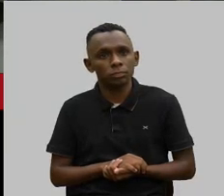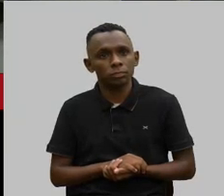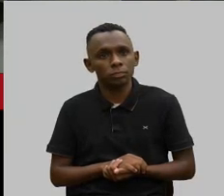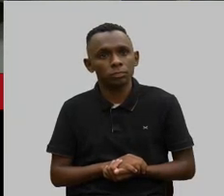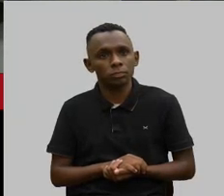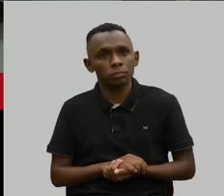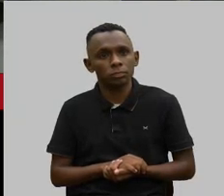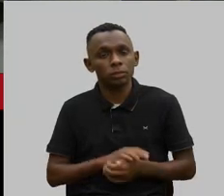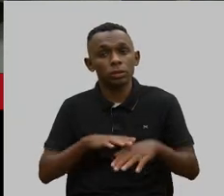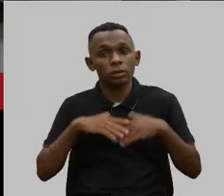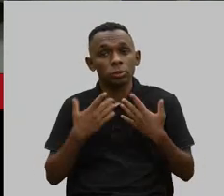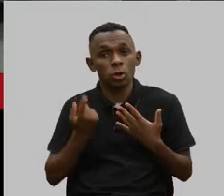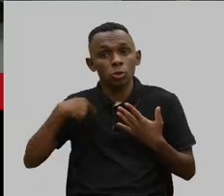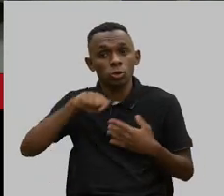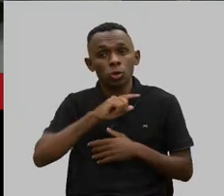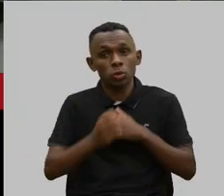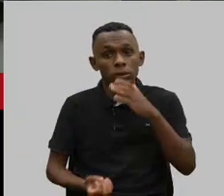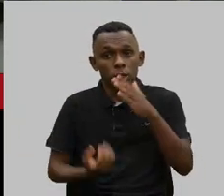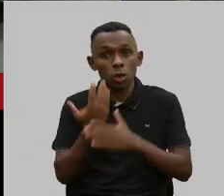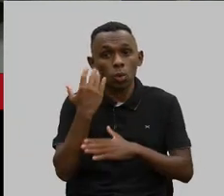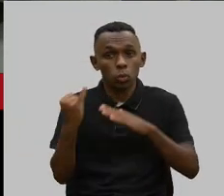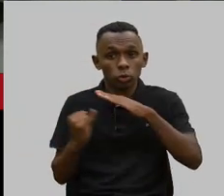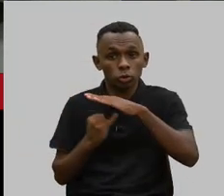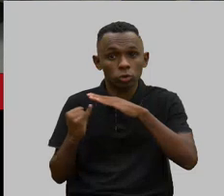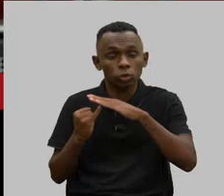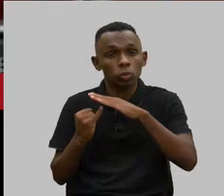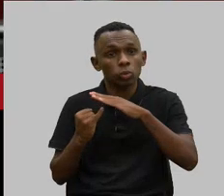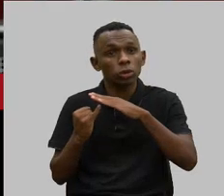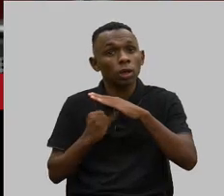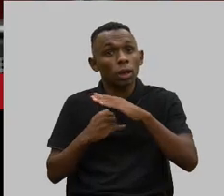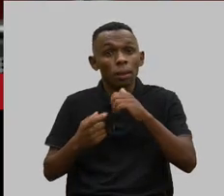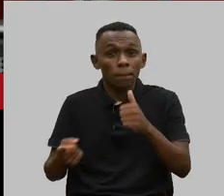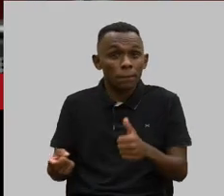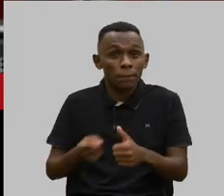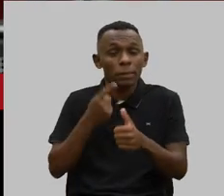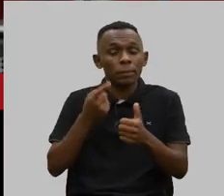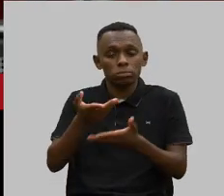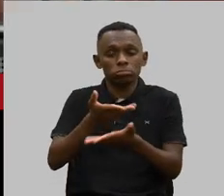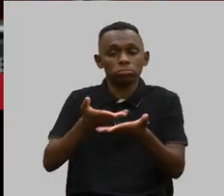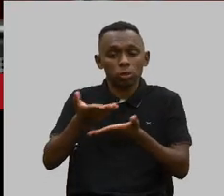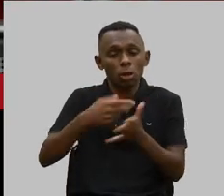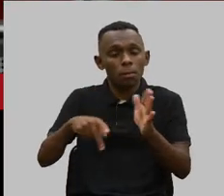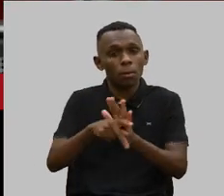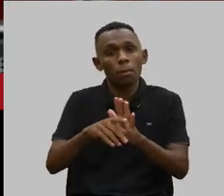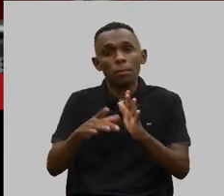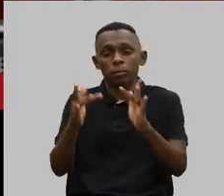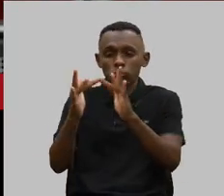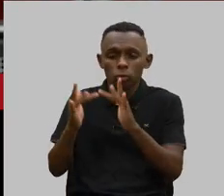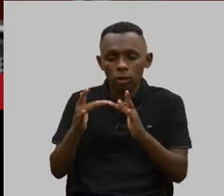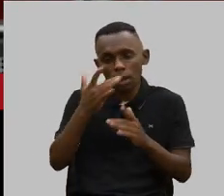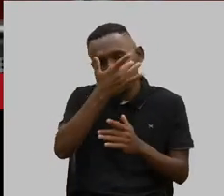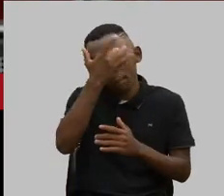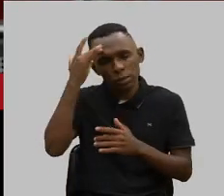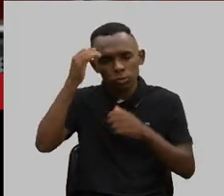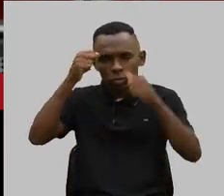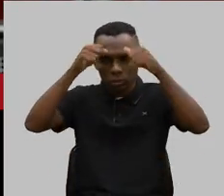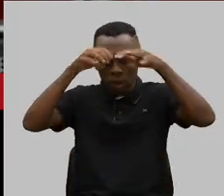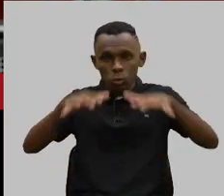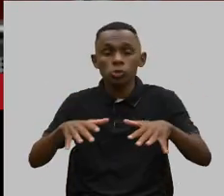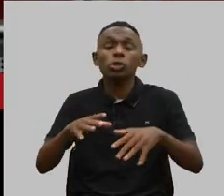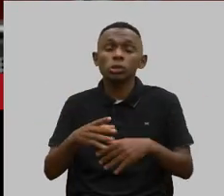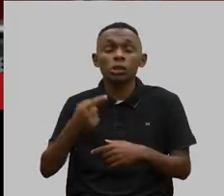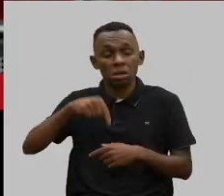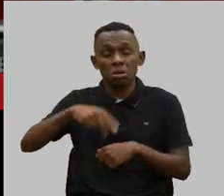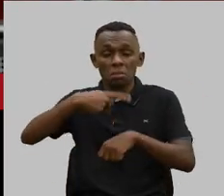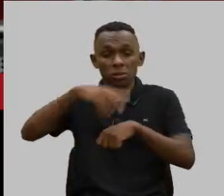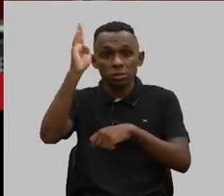E, quando a gente fundou o Instituto, o Instituto é o primeiro centro de convivência para autistas que a gente tem conhecimento no Brasil. A